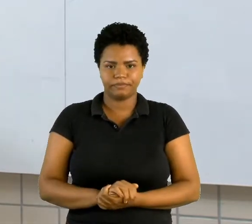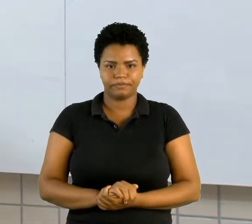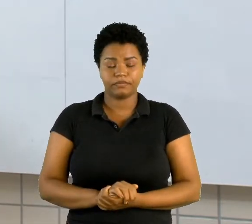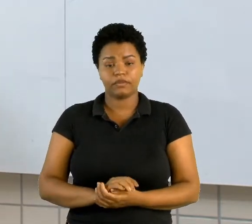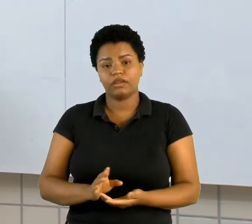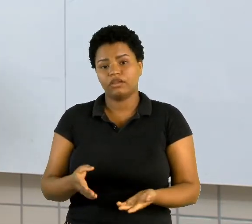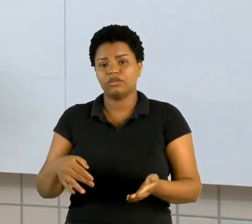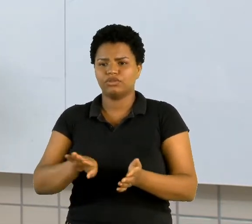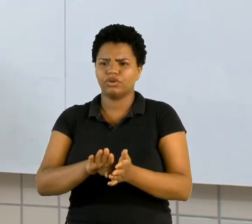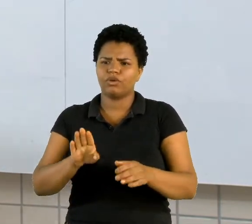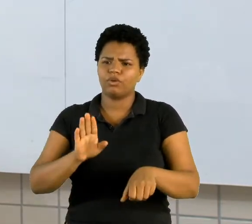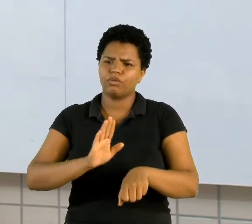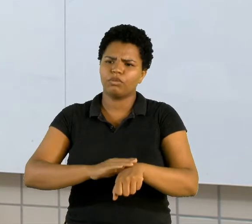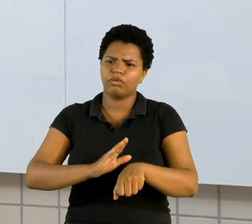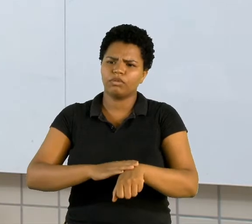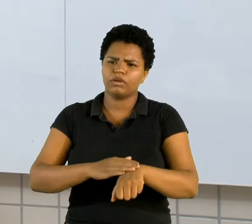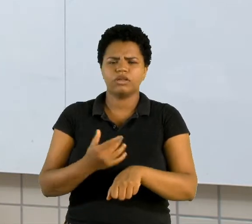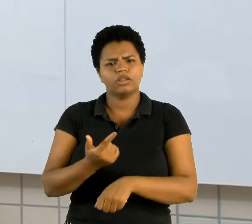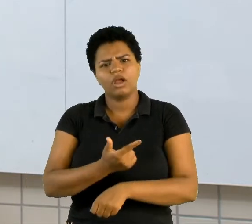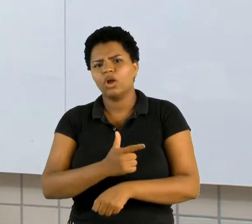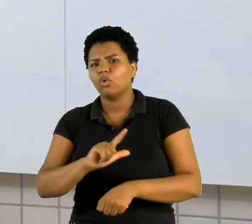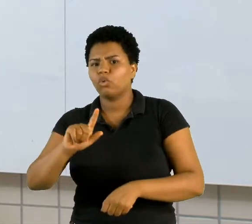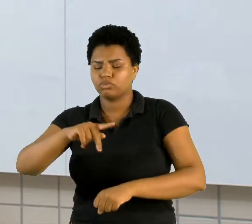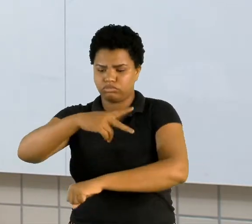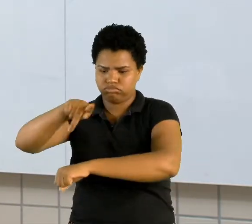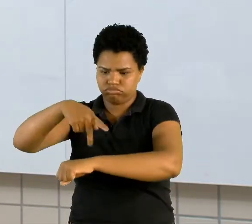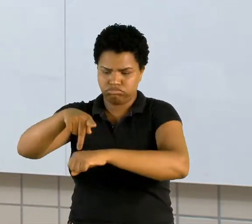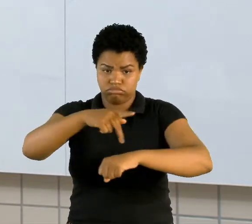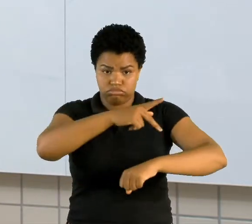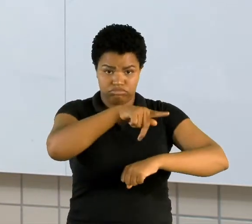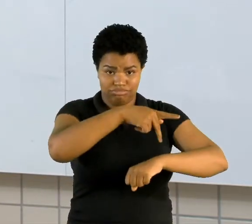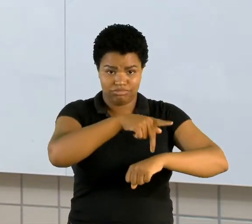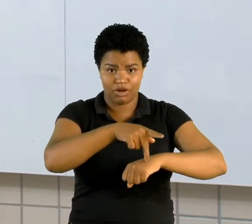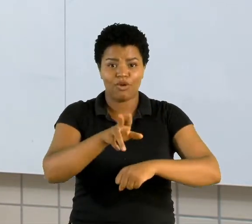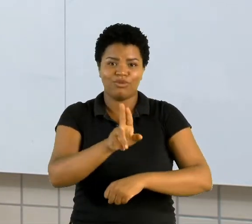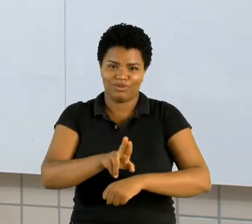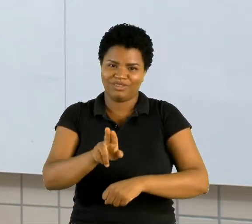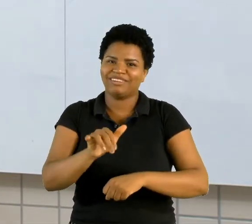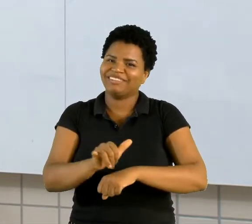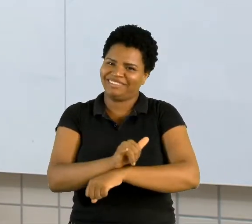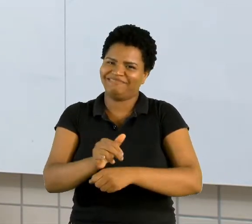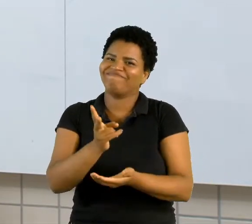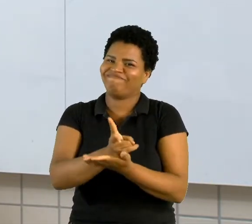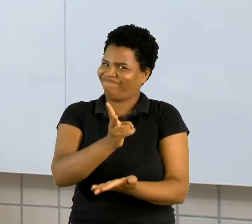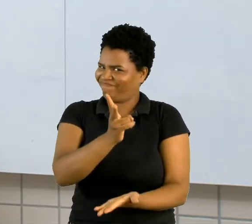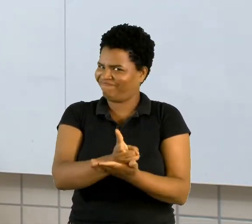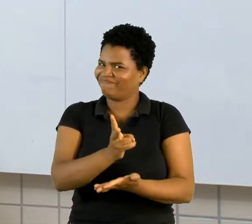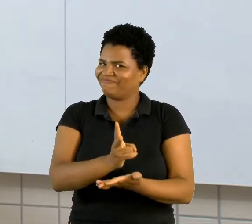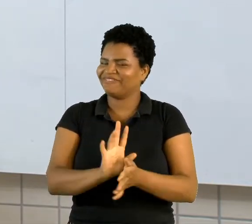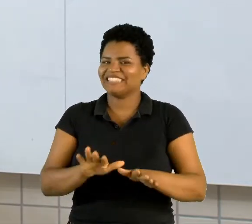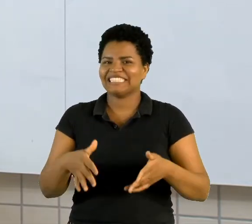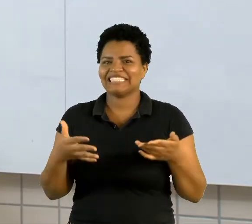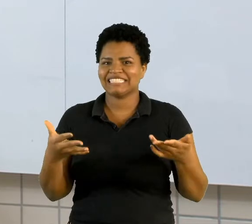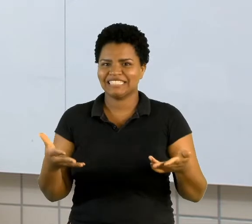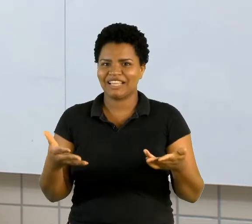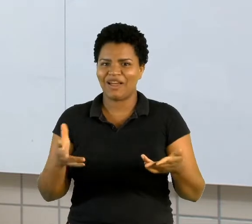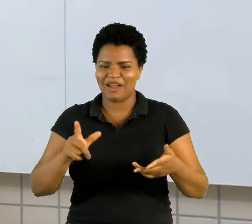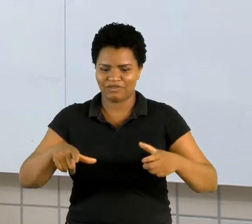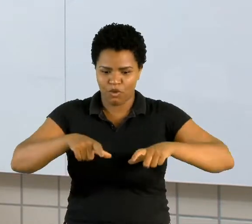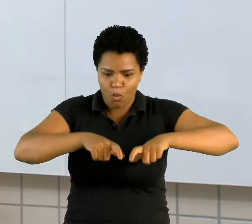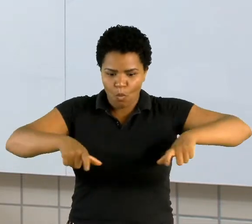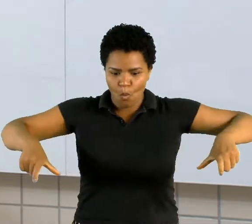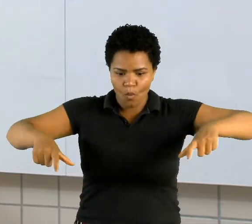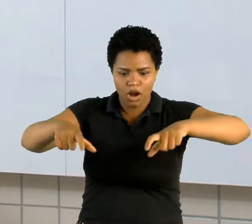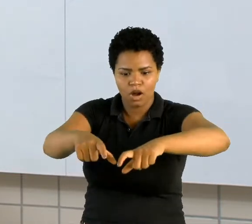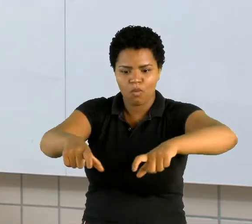as outras nações também usavam a mesma estratégia. Então, ficavam duas valas,